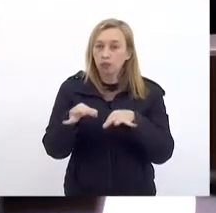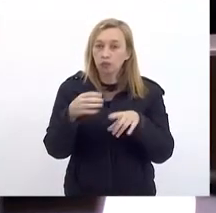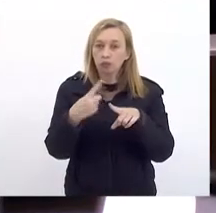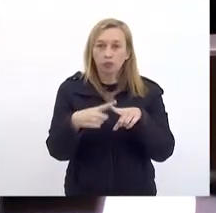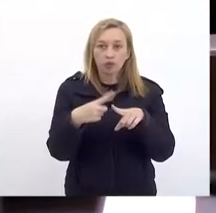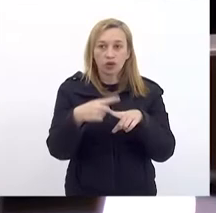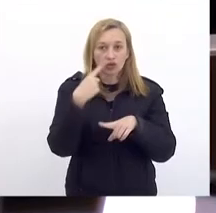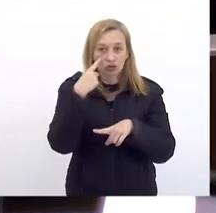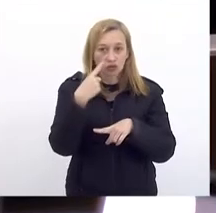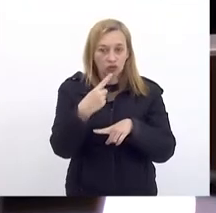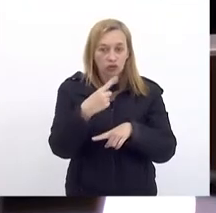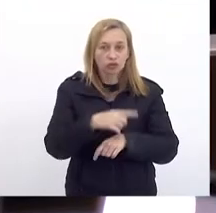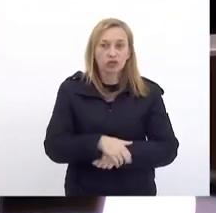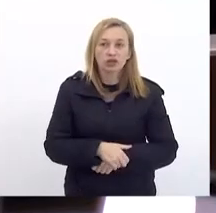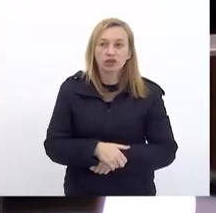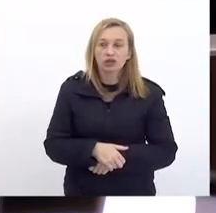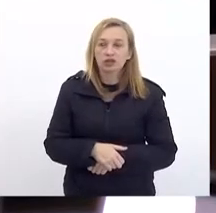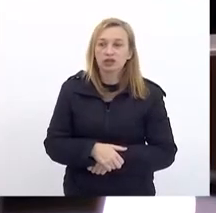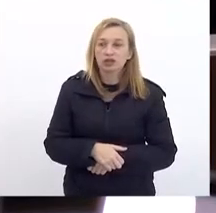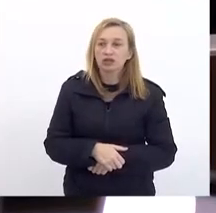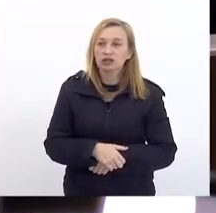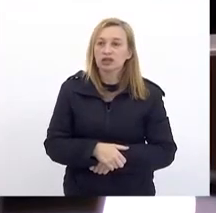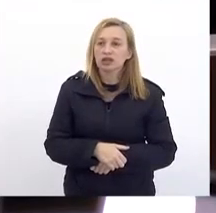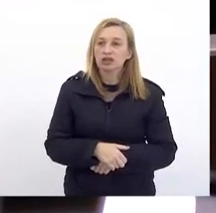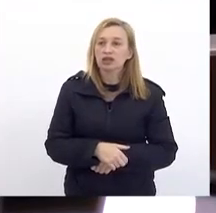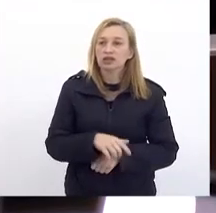a gente Porque Convive com as siglas